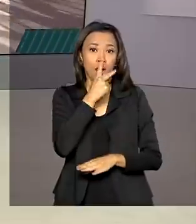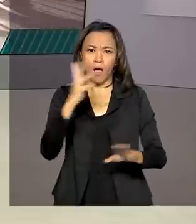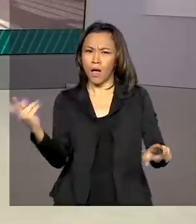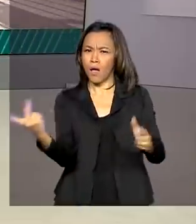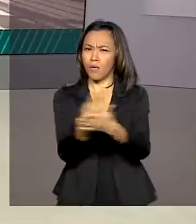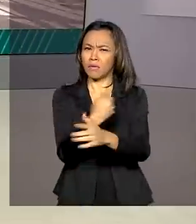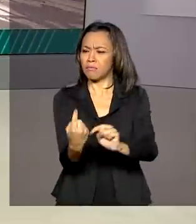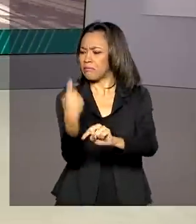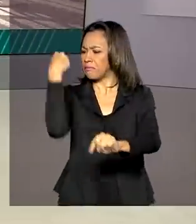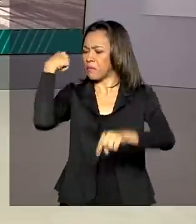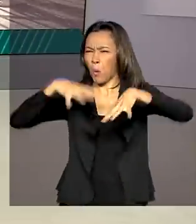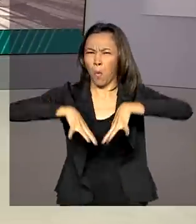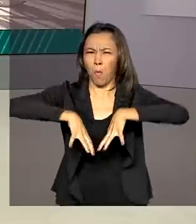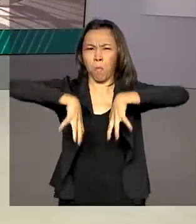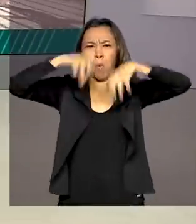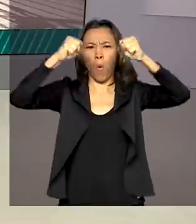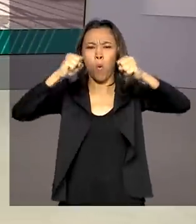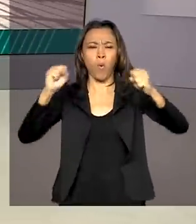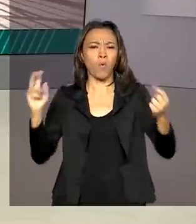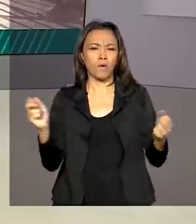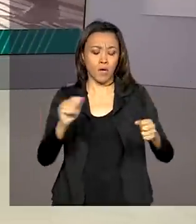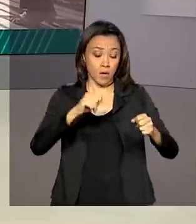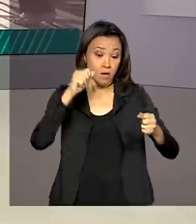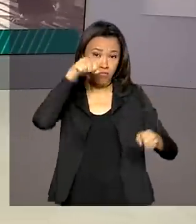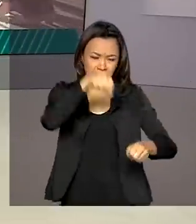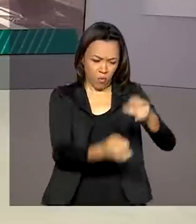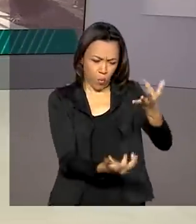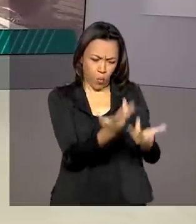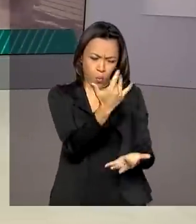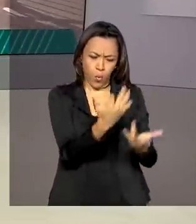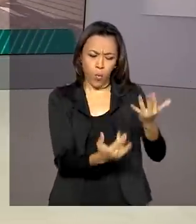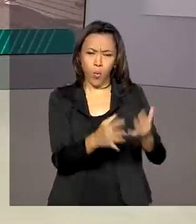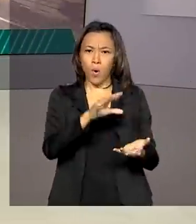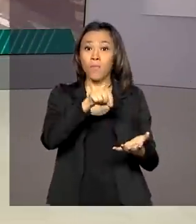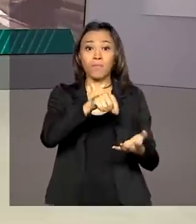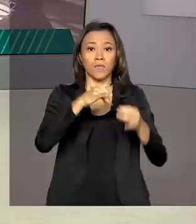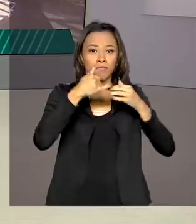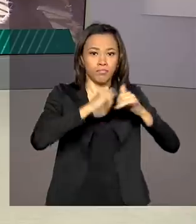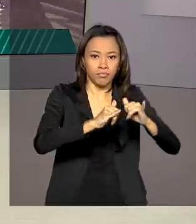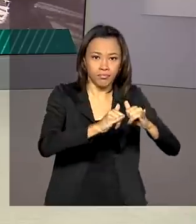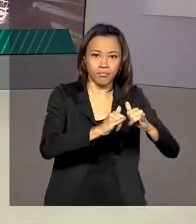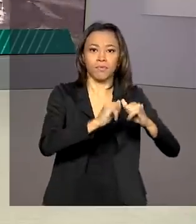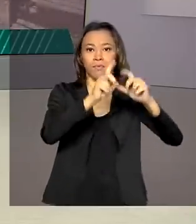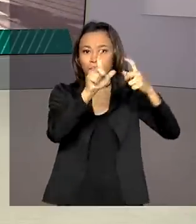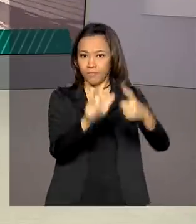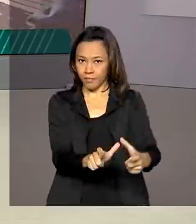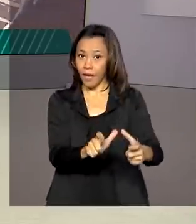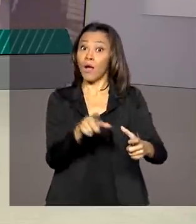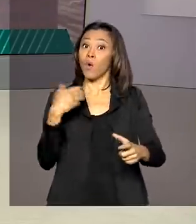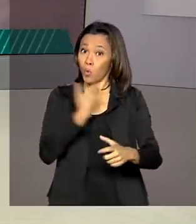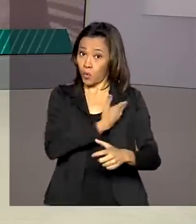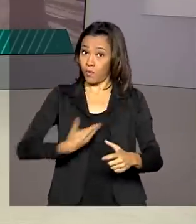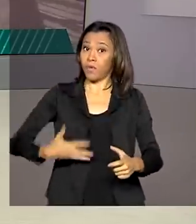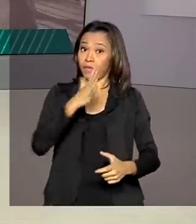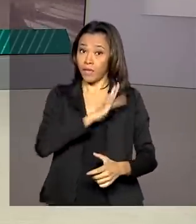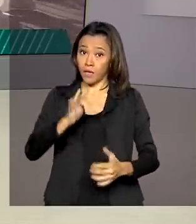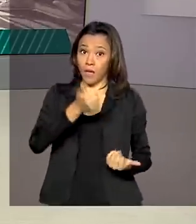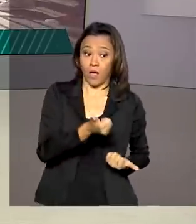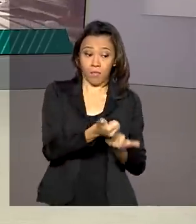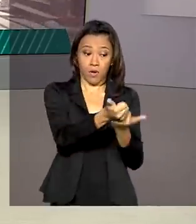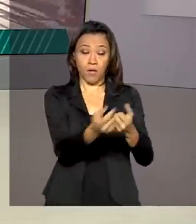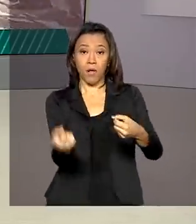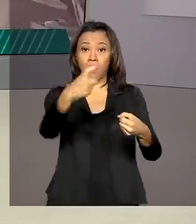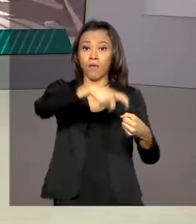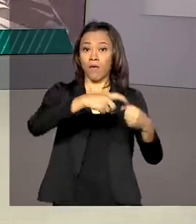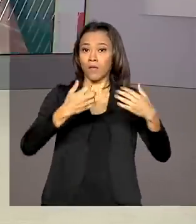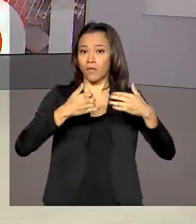apagão depois de um incêndio em uma das principais subestações da região. O governo federal está apoiando o reestabelecimento da